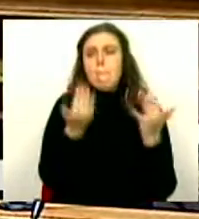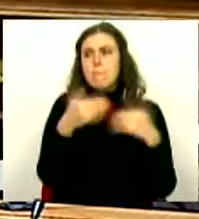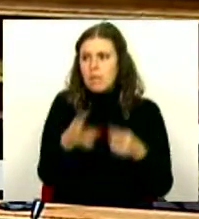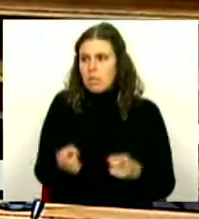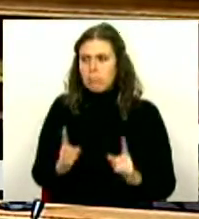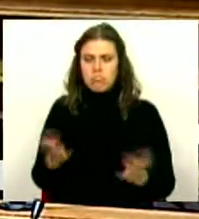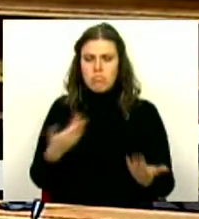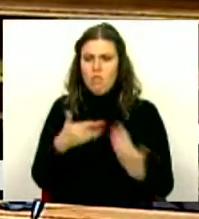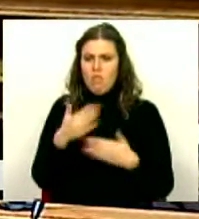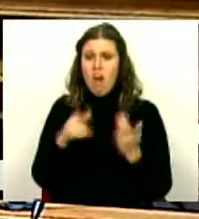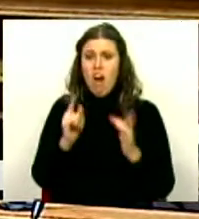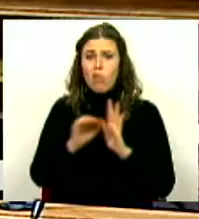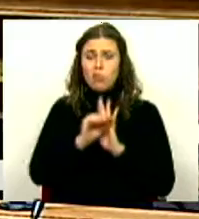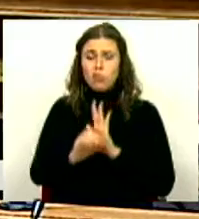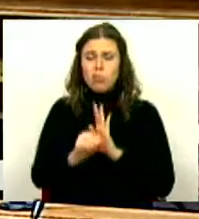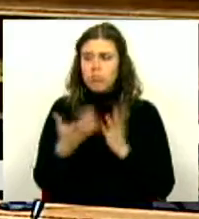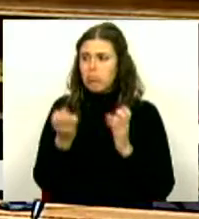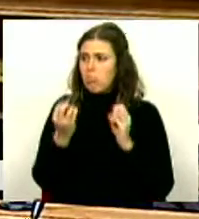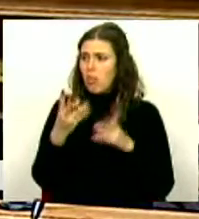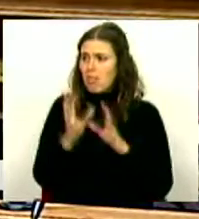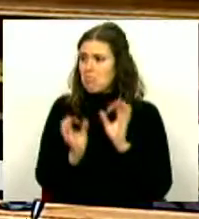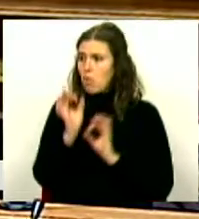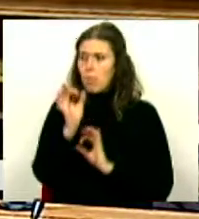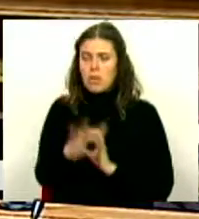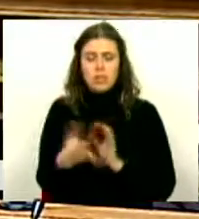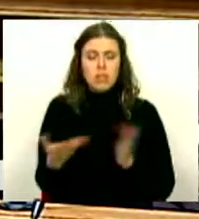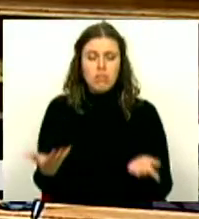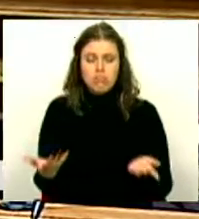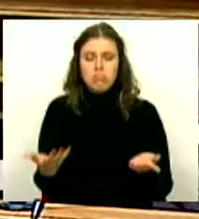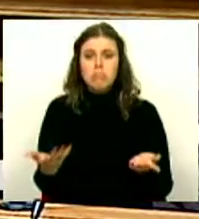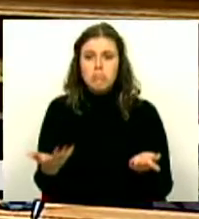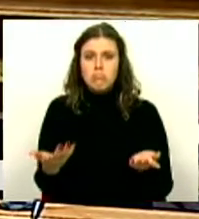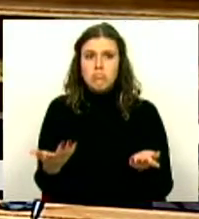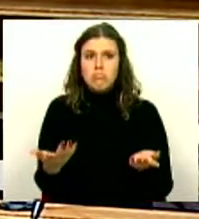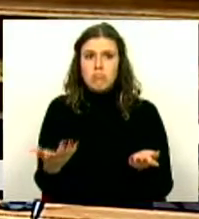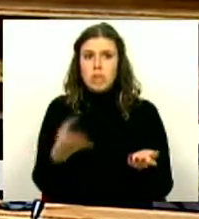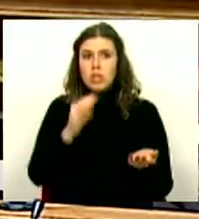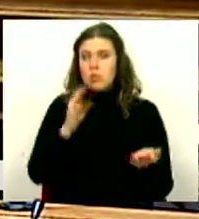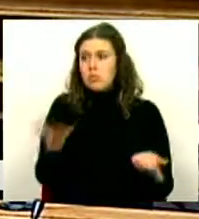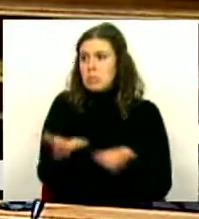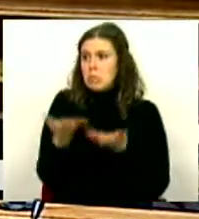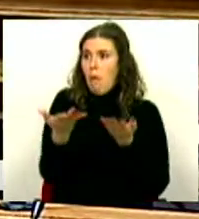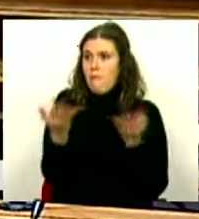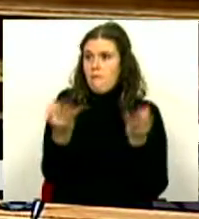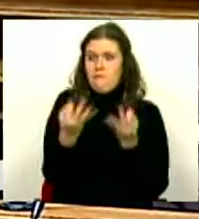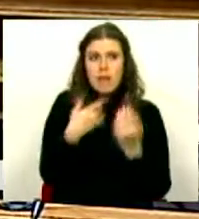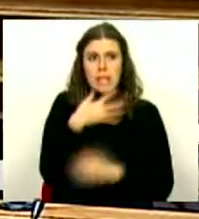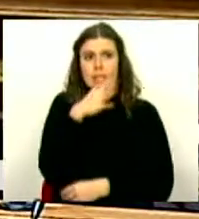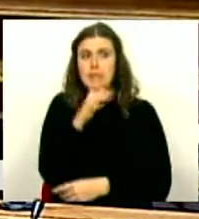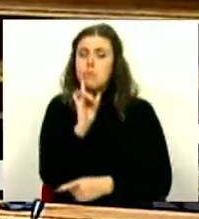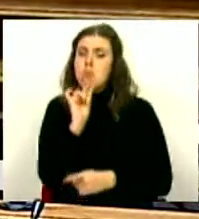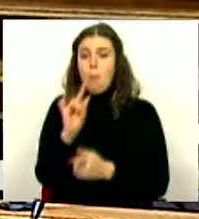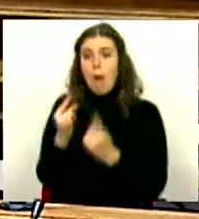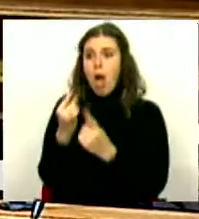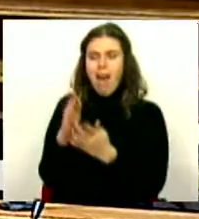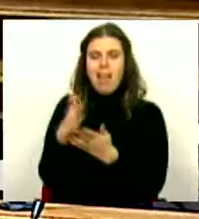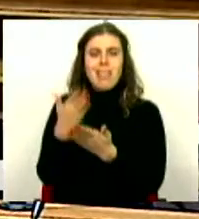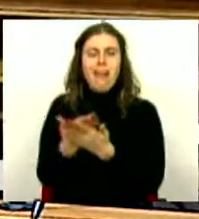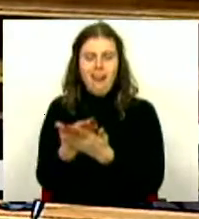não, fazem uma resolução, isto é uma recomendação, que é soft law, dizendo, para lhe chamar alguma coisa,